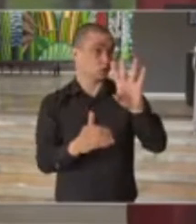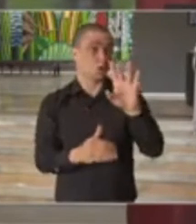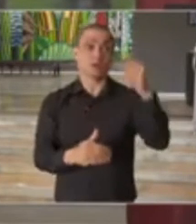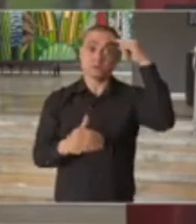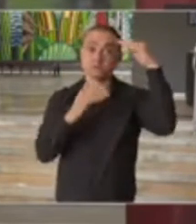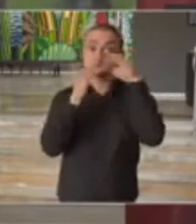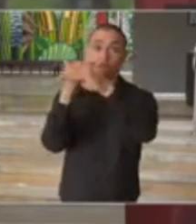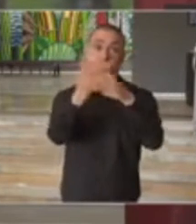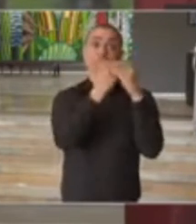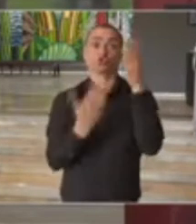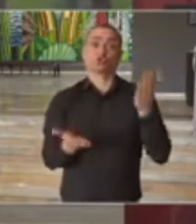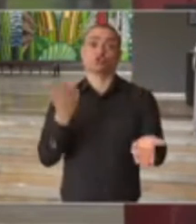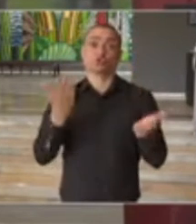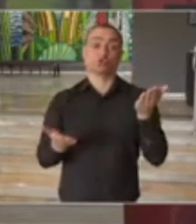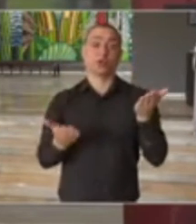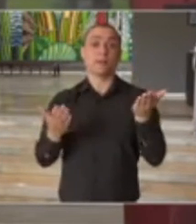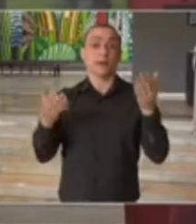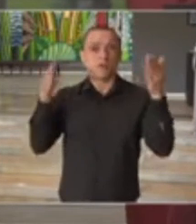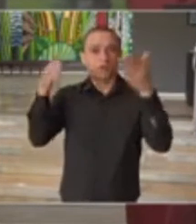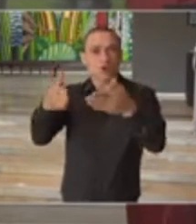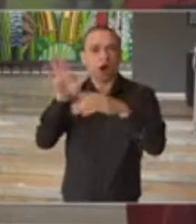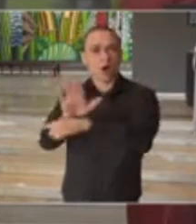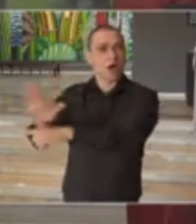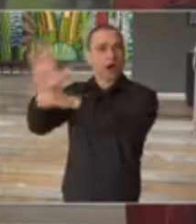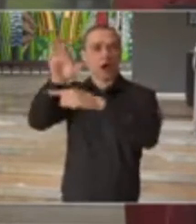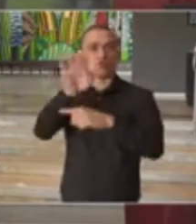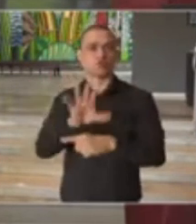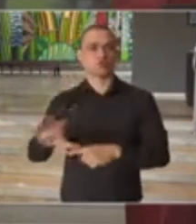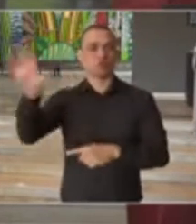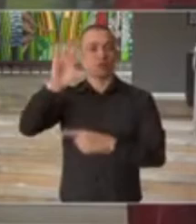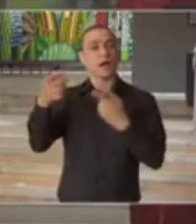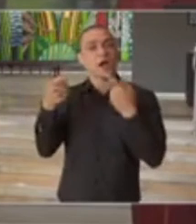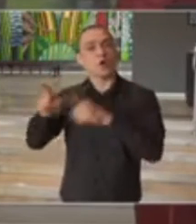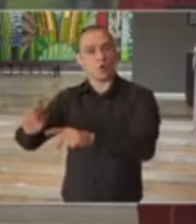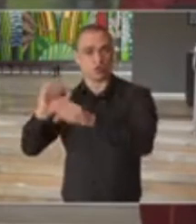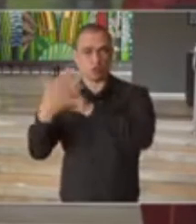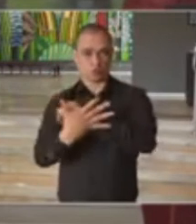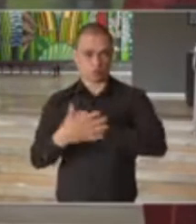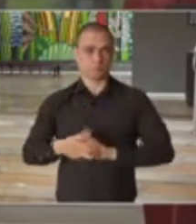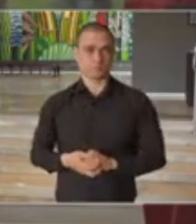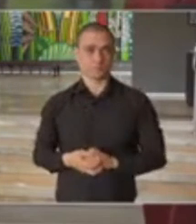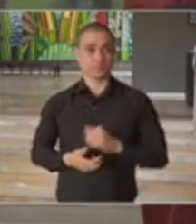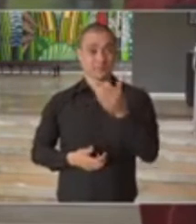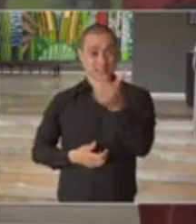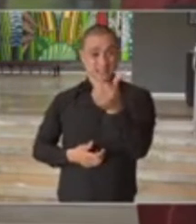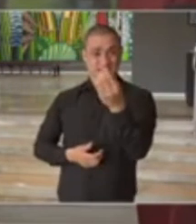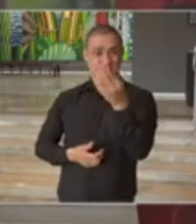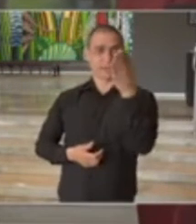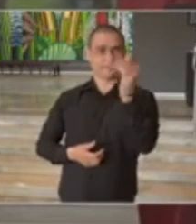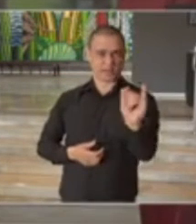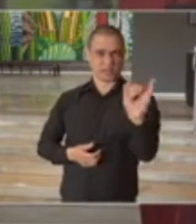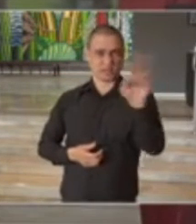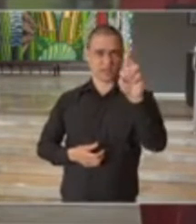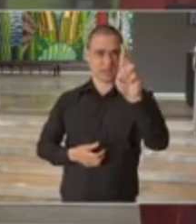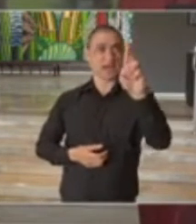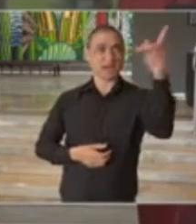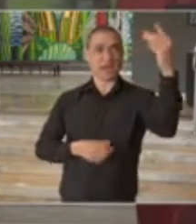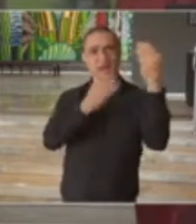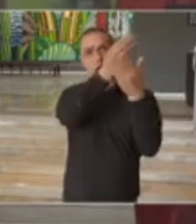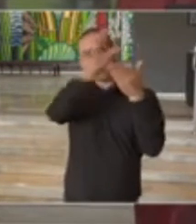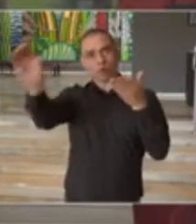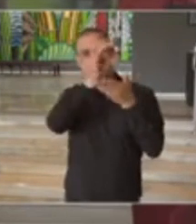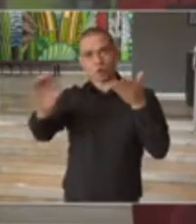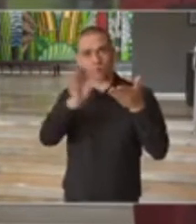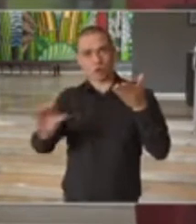senso e equilíbrio no atendimento aos estados para o combate ao coronavírus. Os 60 bilhões de reais destinados por esta emenda,